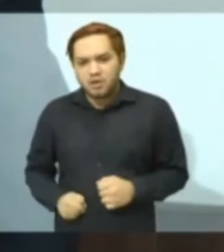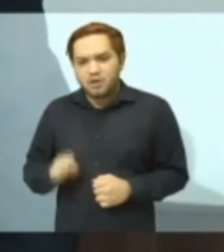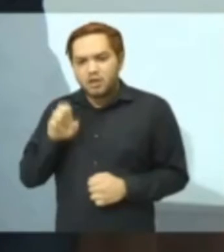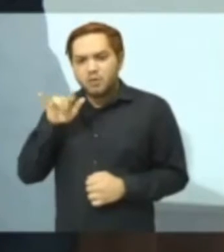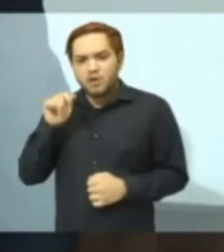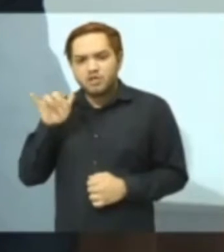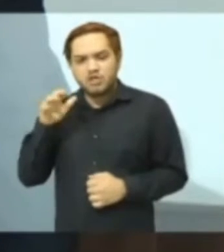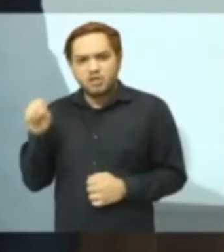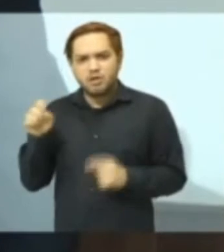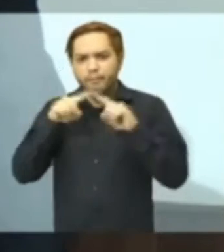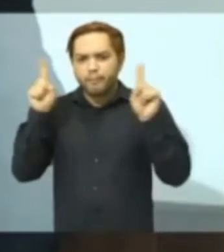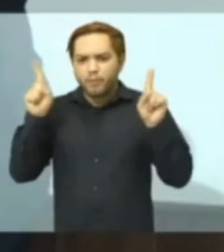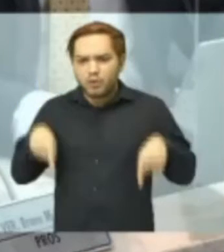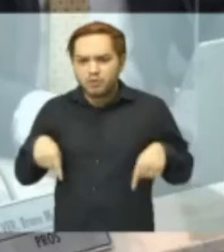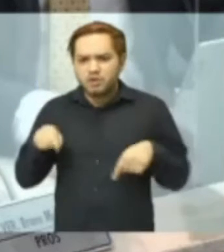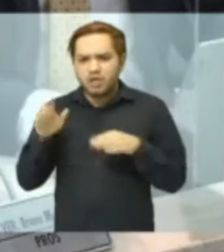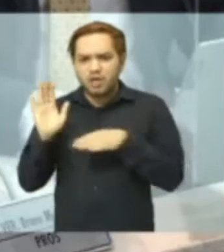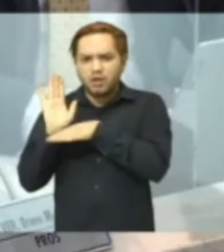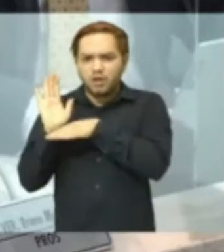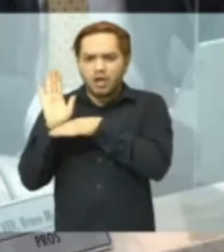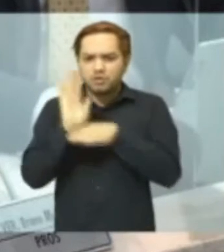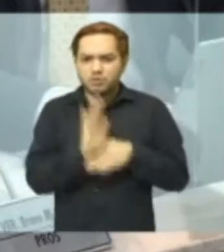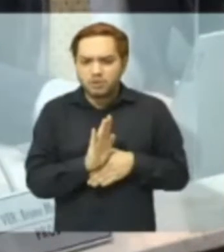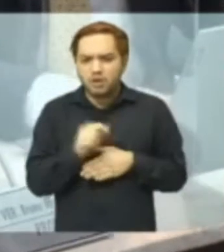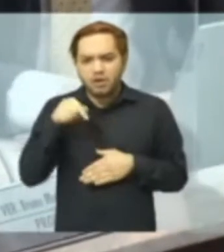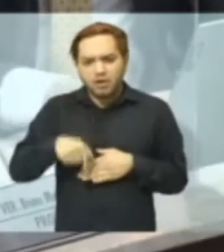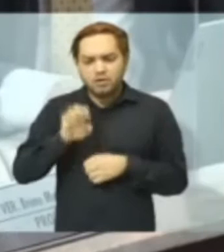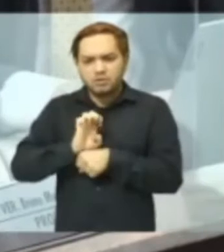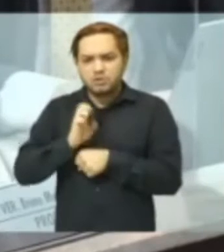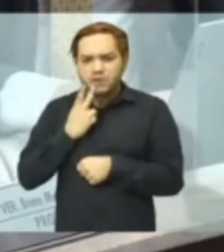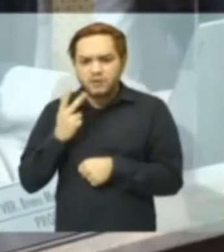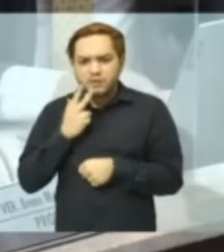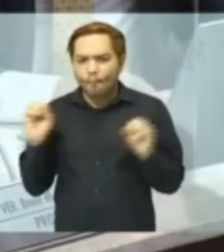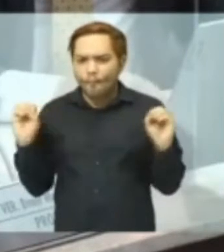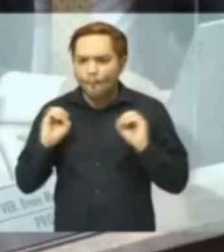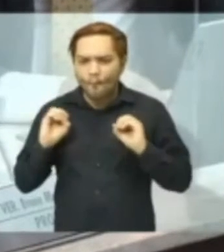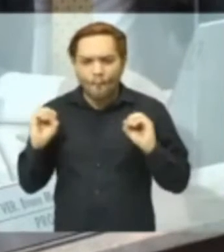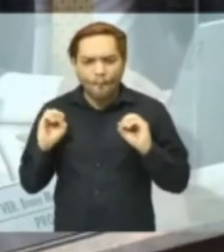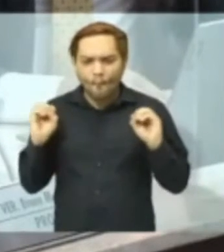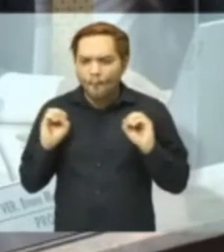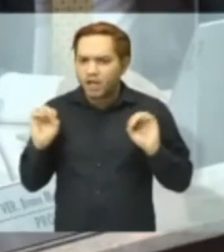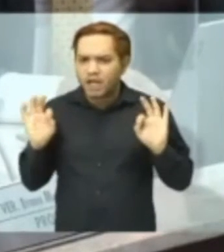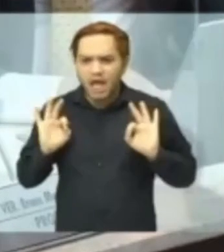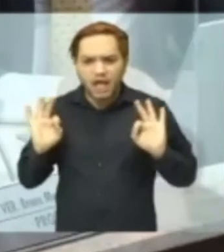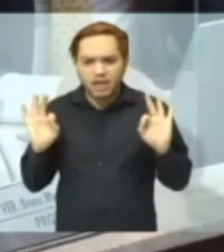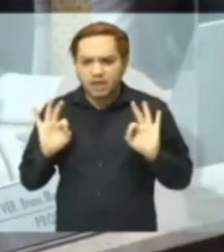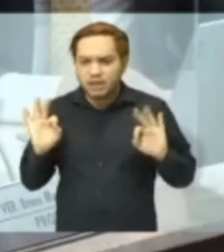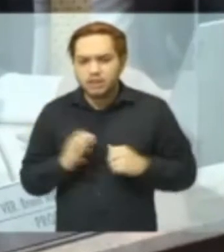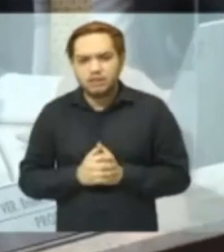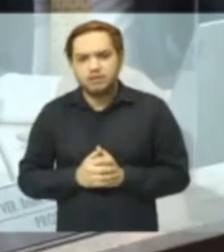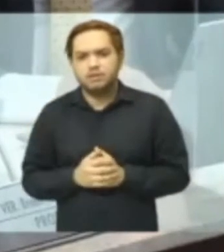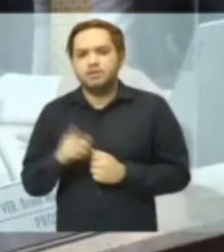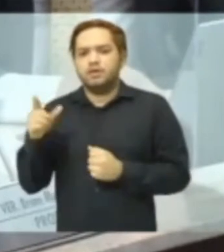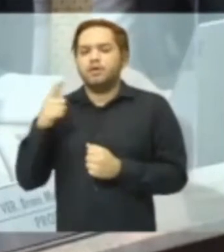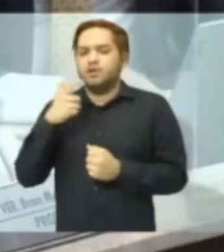na questão de ajuda ao Estado do Ceará. Eu vi um dia, um cara me respondeu que ele botou uma emenda de 200